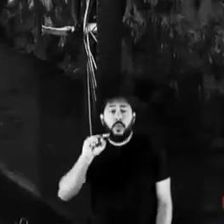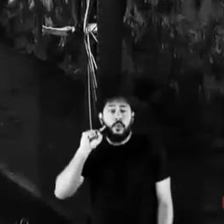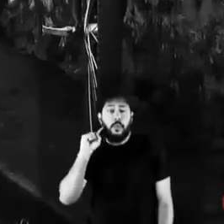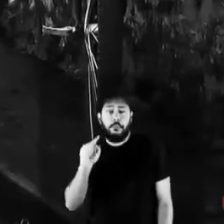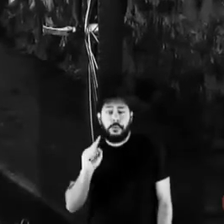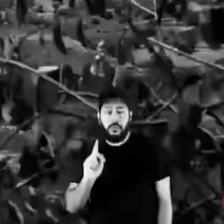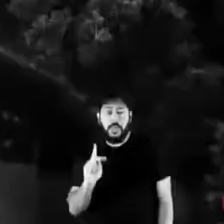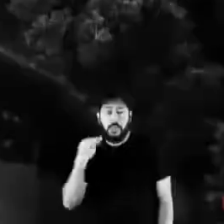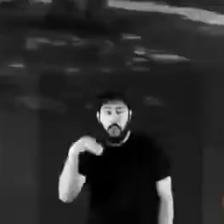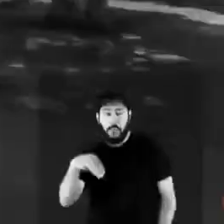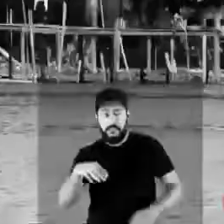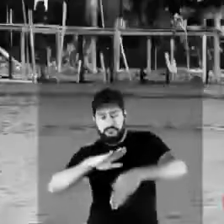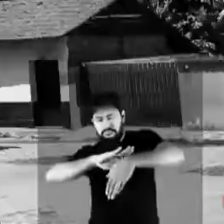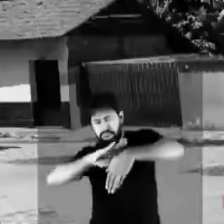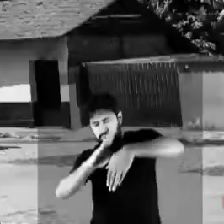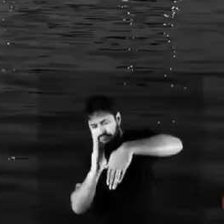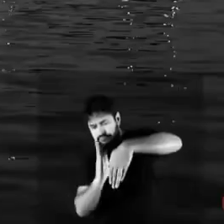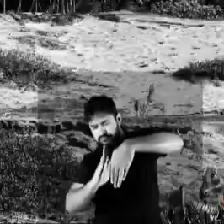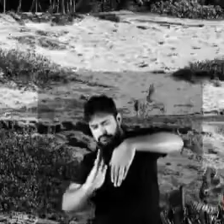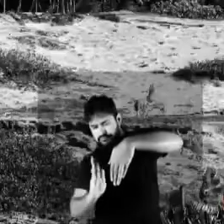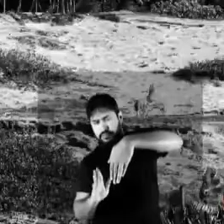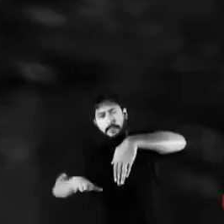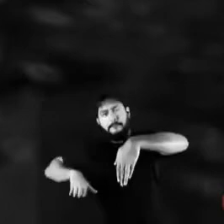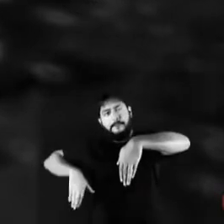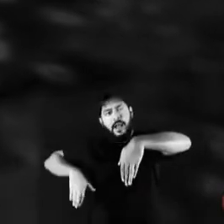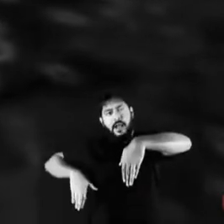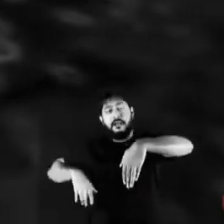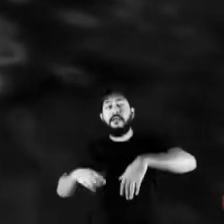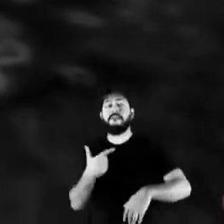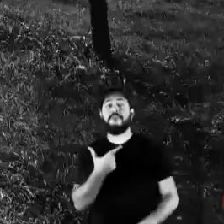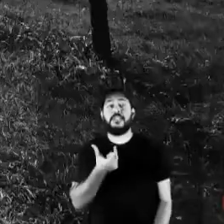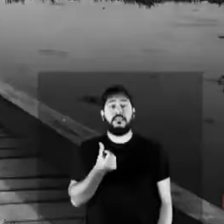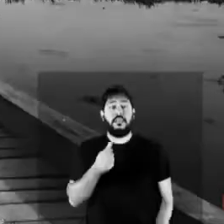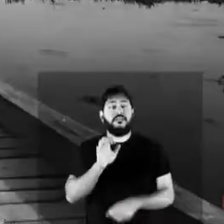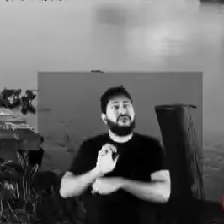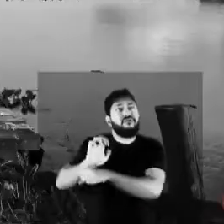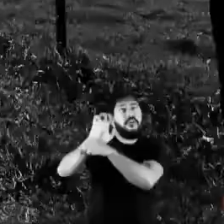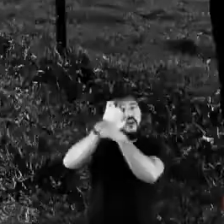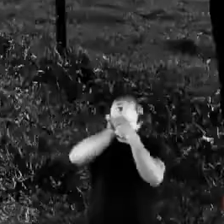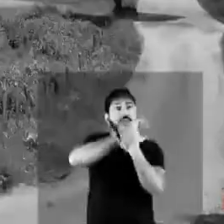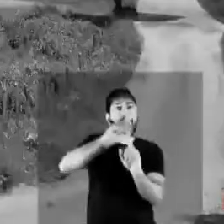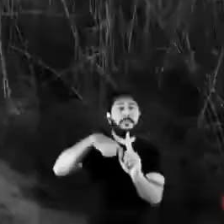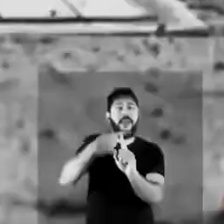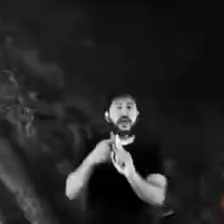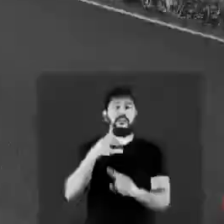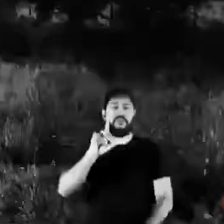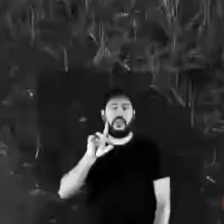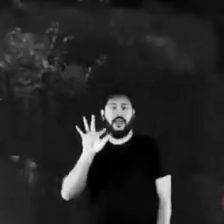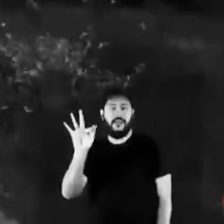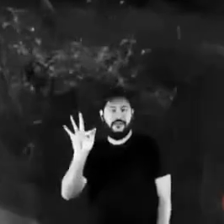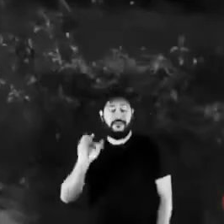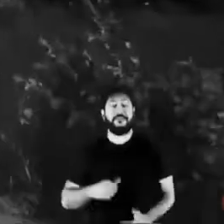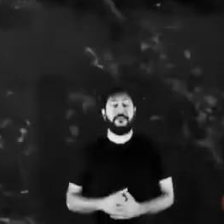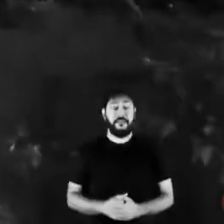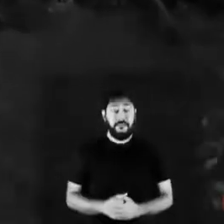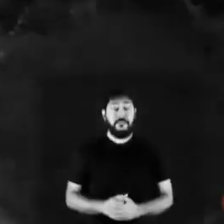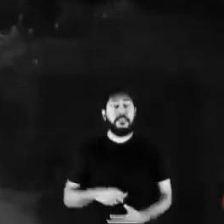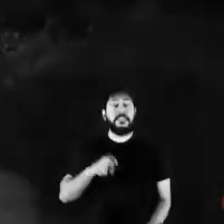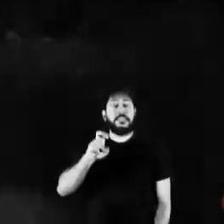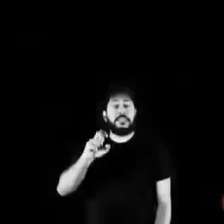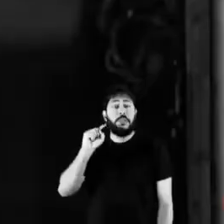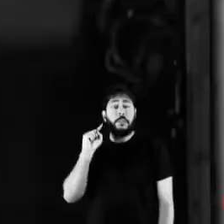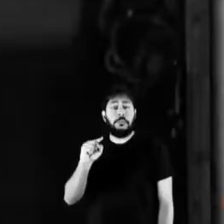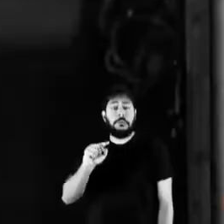da bicicleta, da cidadezinha, no meio do nada. Existe um Brasil onde a estrada